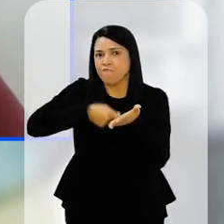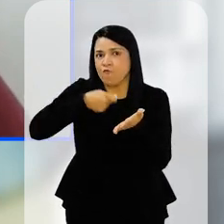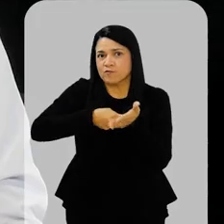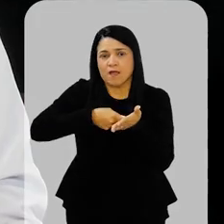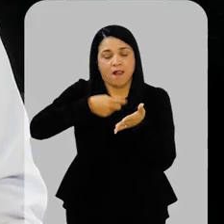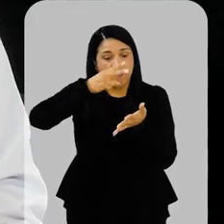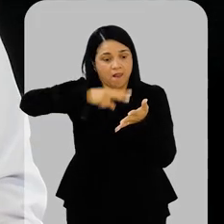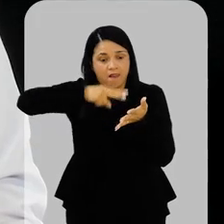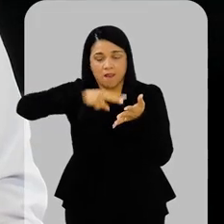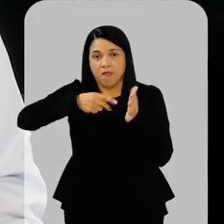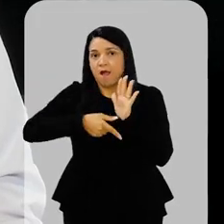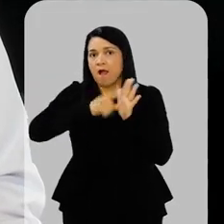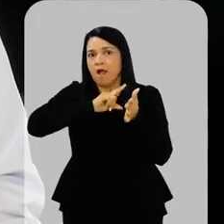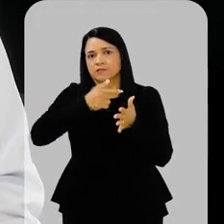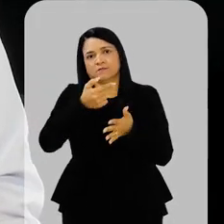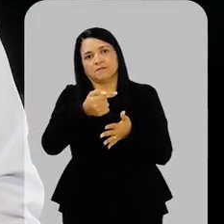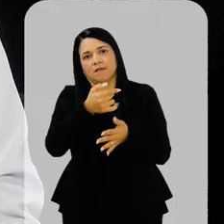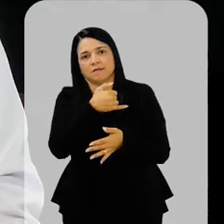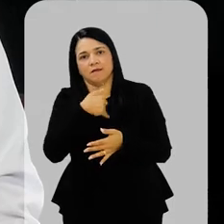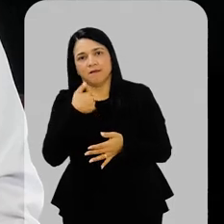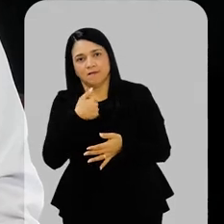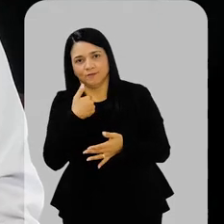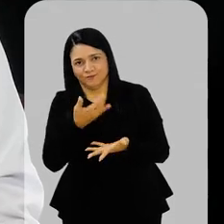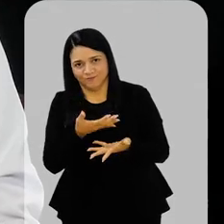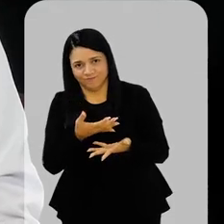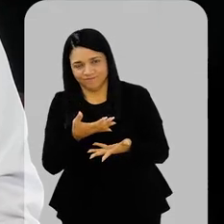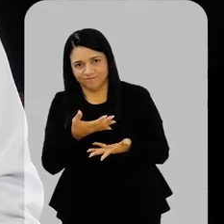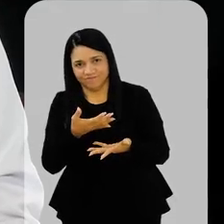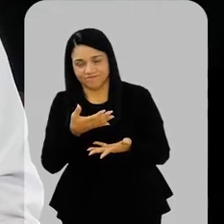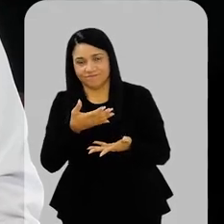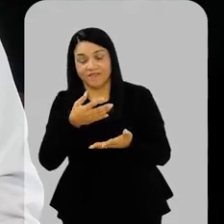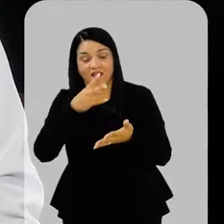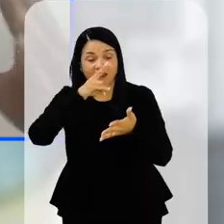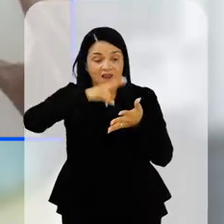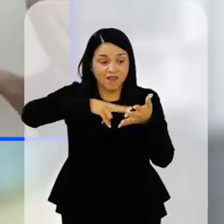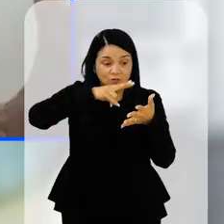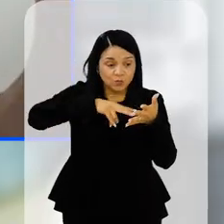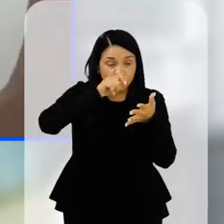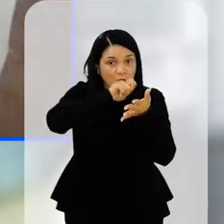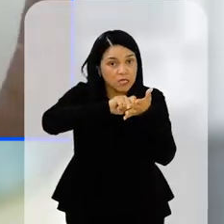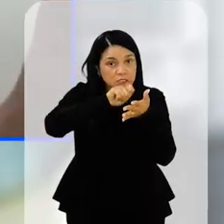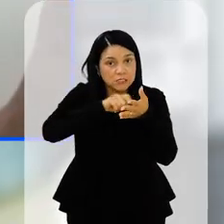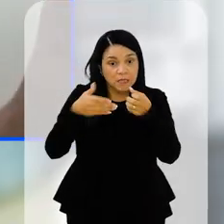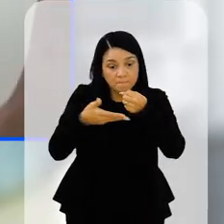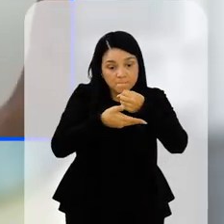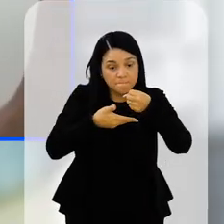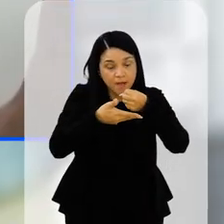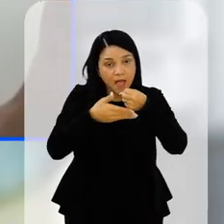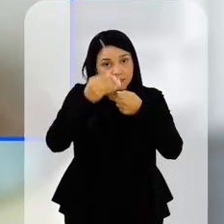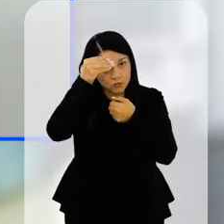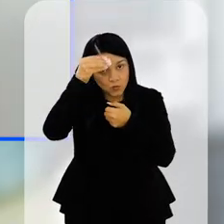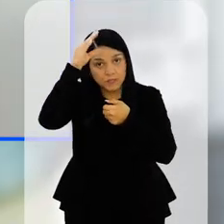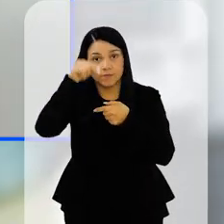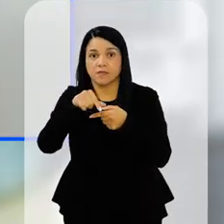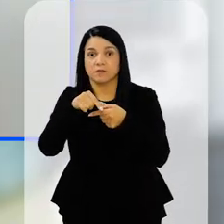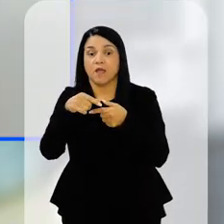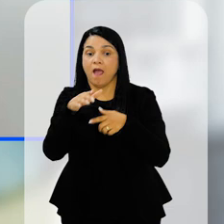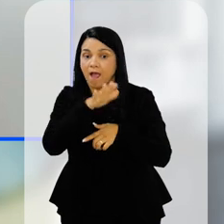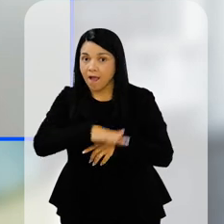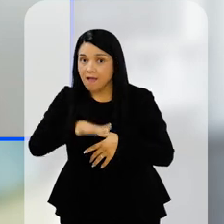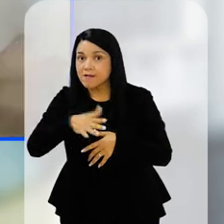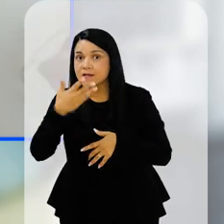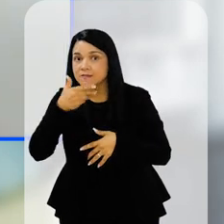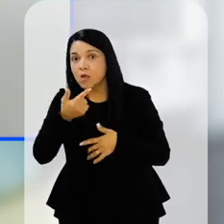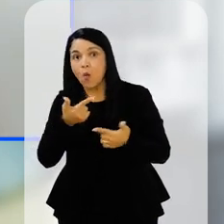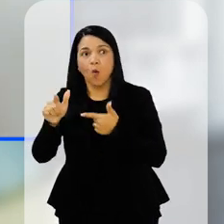a leitura tão cedo, porque a gente está falando aqui da leitura e da escrita como base para outros conhecimentos, mas a criança também